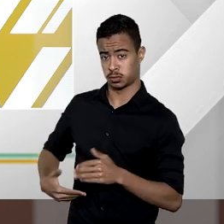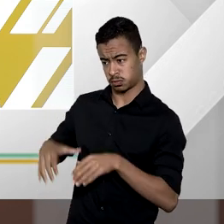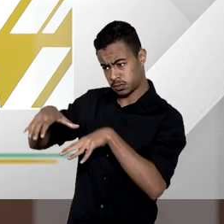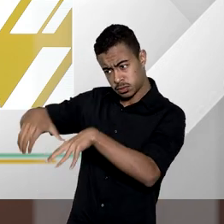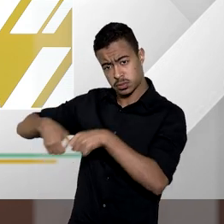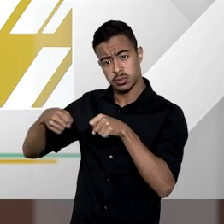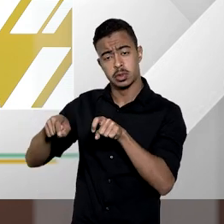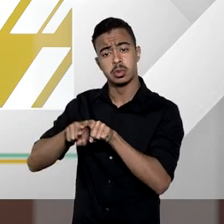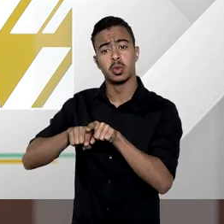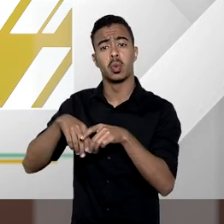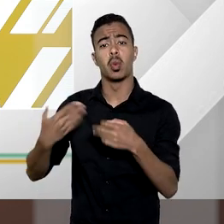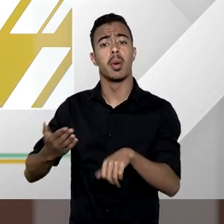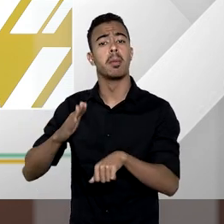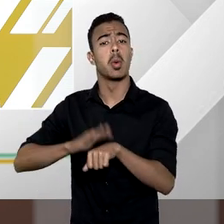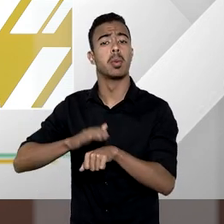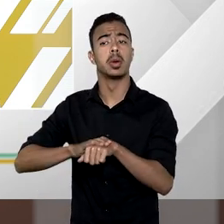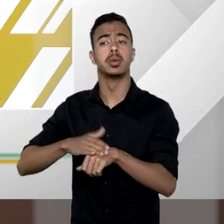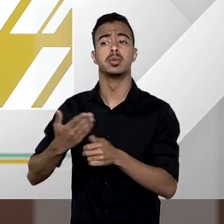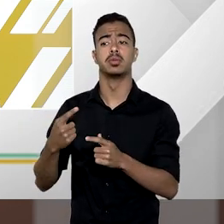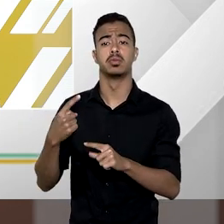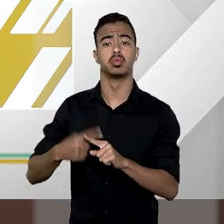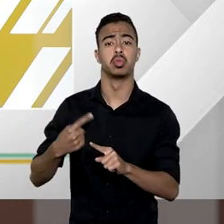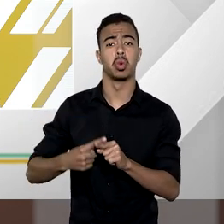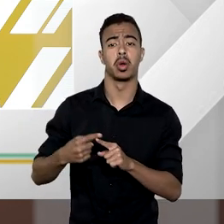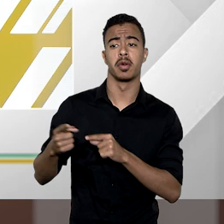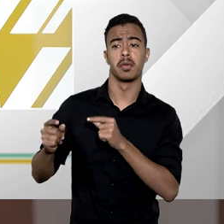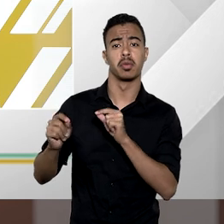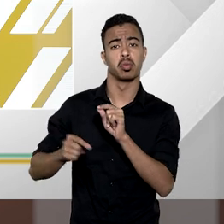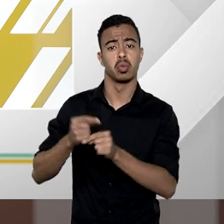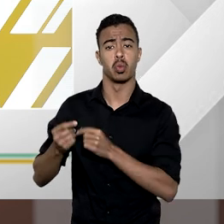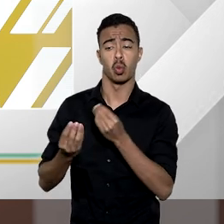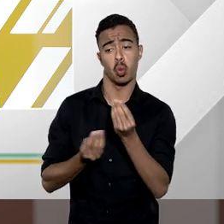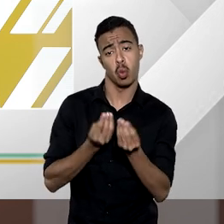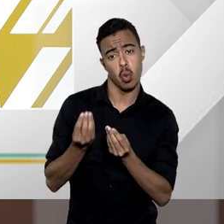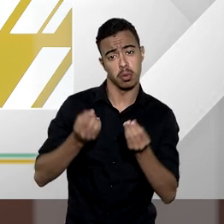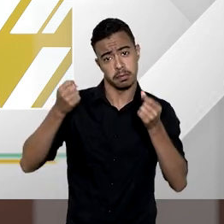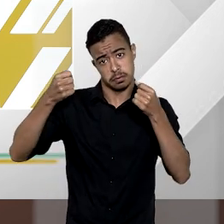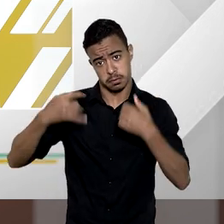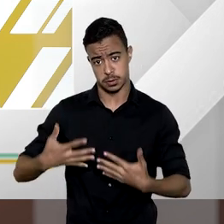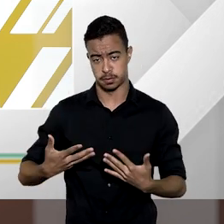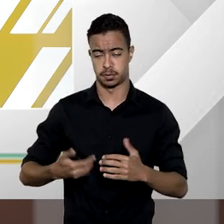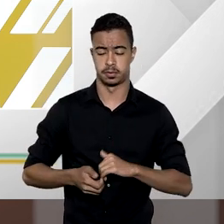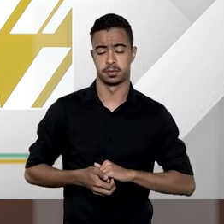qual o momento dessa aferição por quem ela é feita enfim